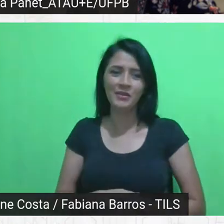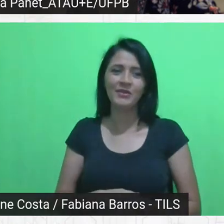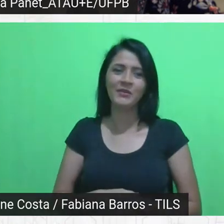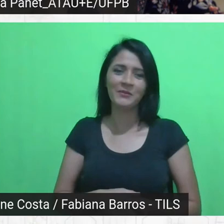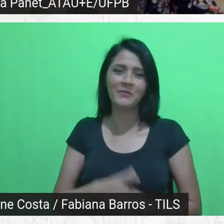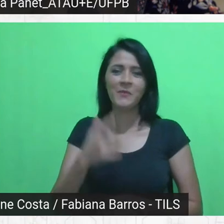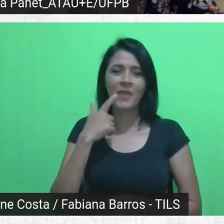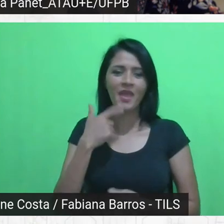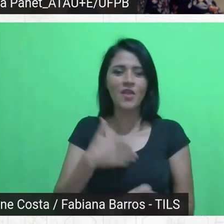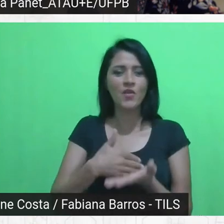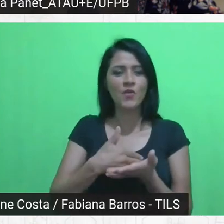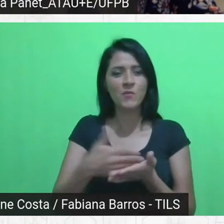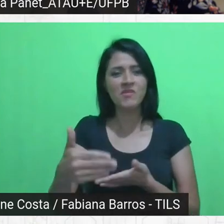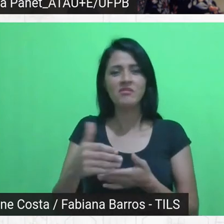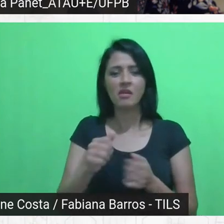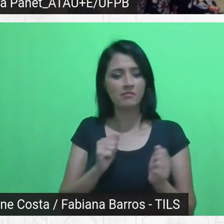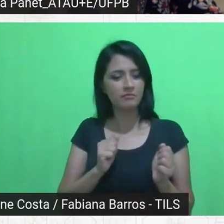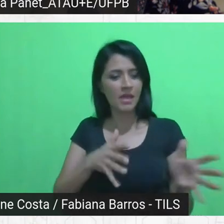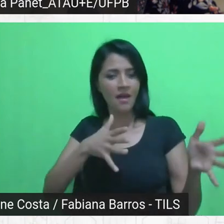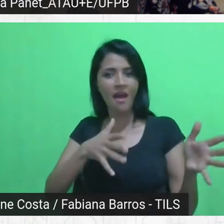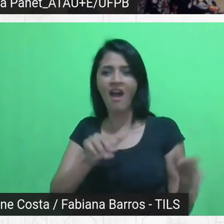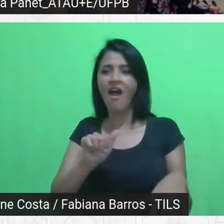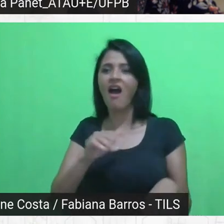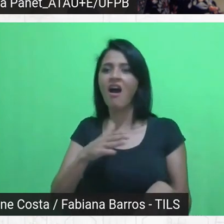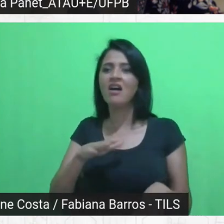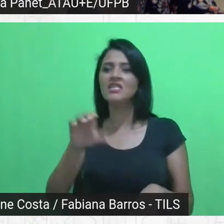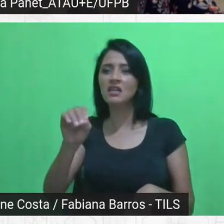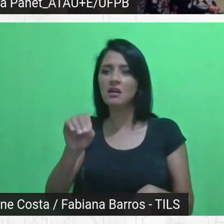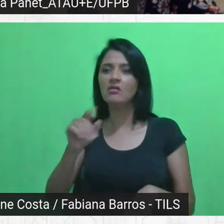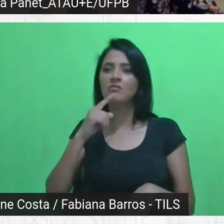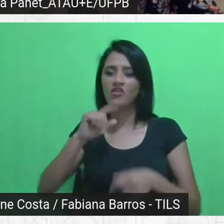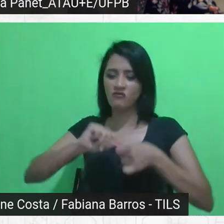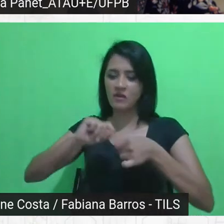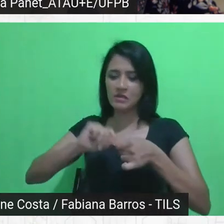a ação pelo fazer e não